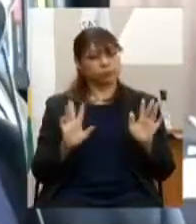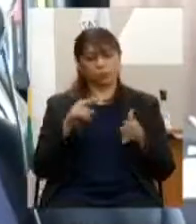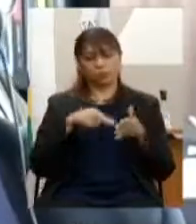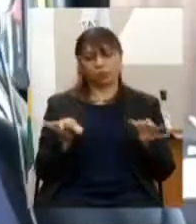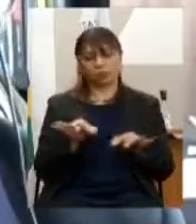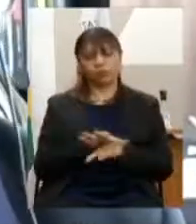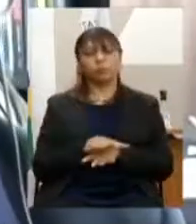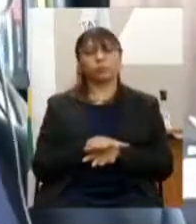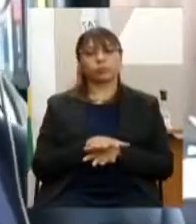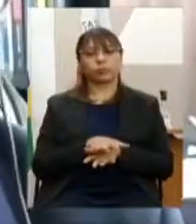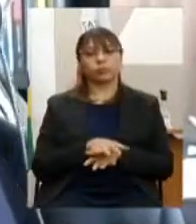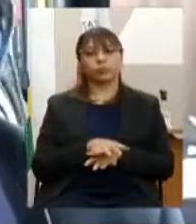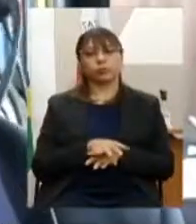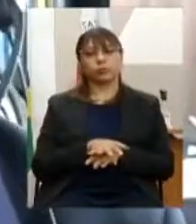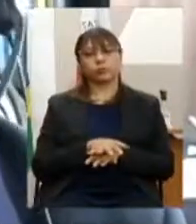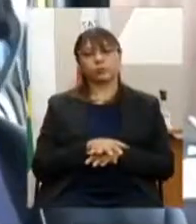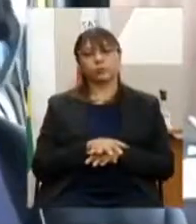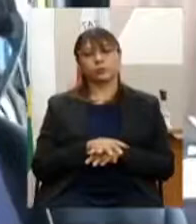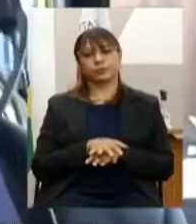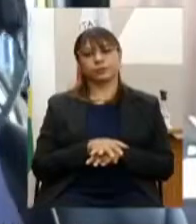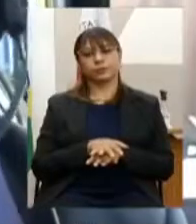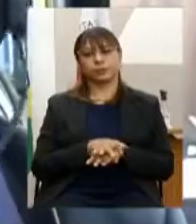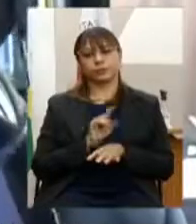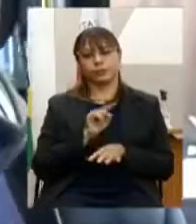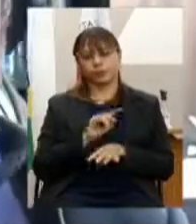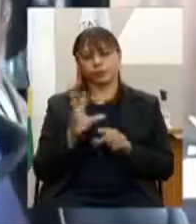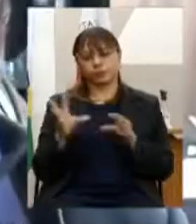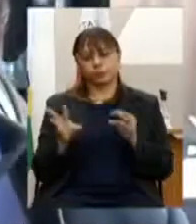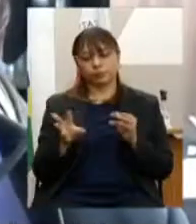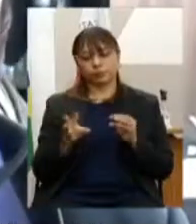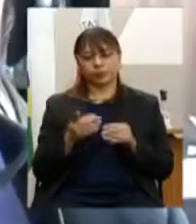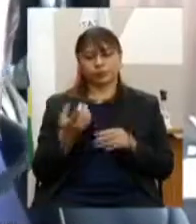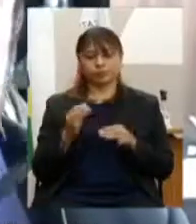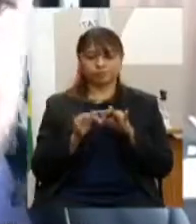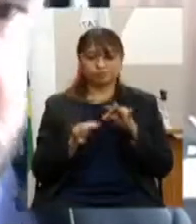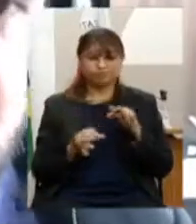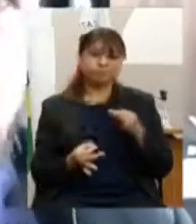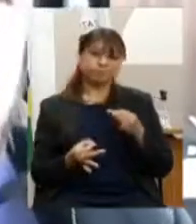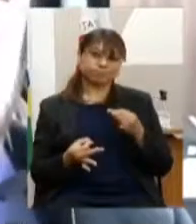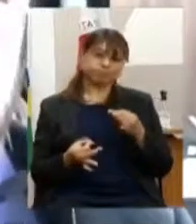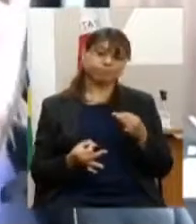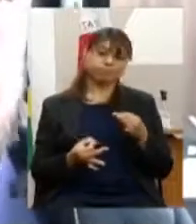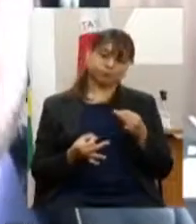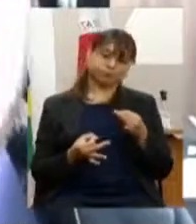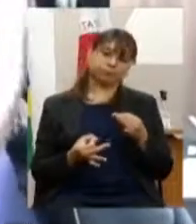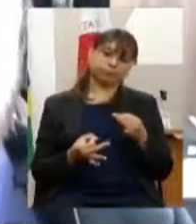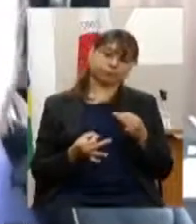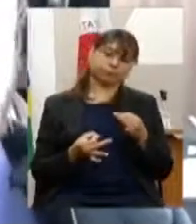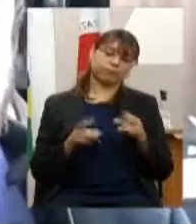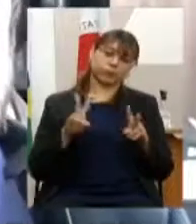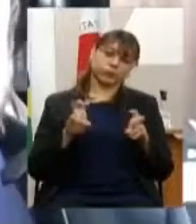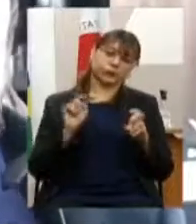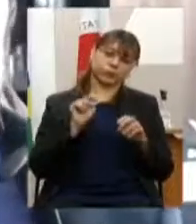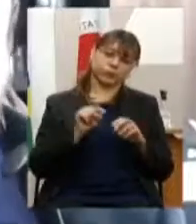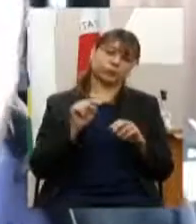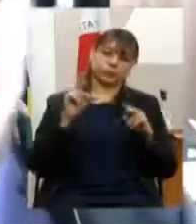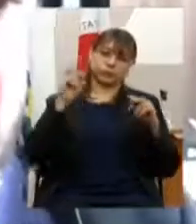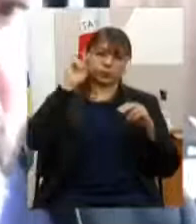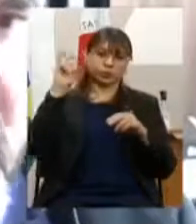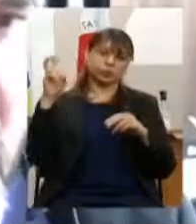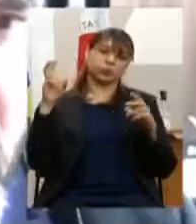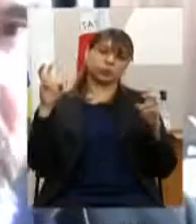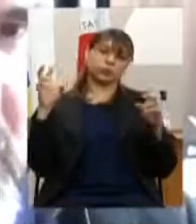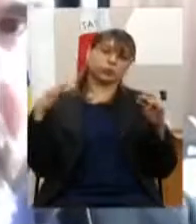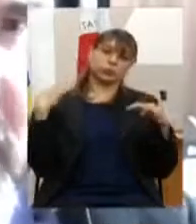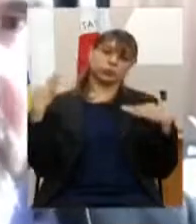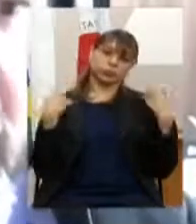obviamente um pouco densa essas demandas e discussões no âmbito da cultura e do turismo porque juntaram duas